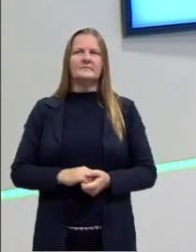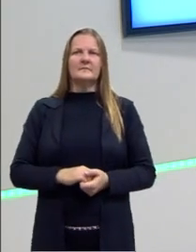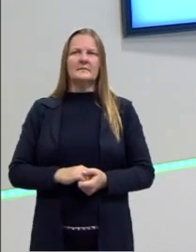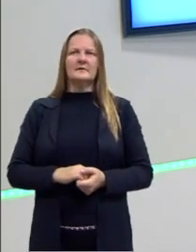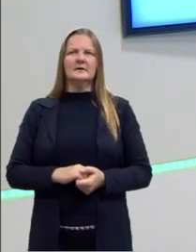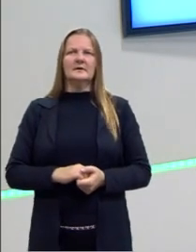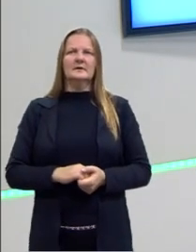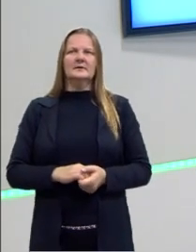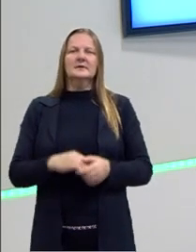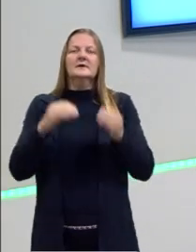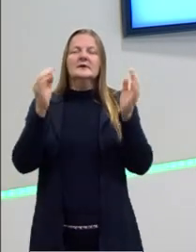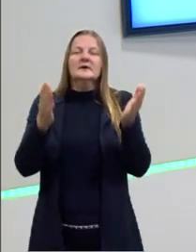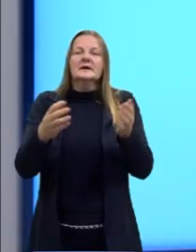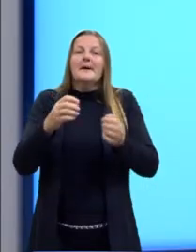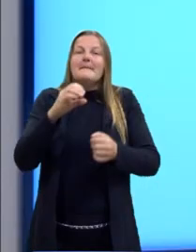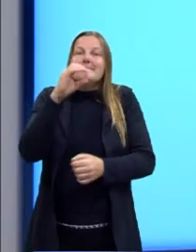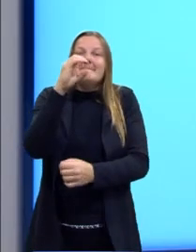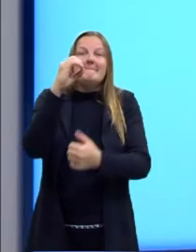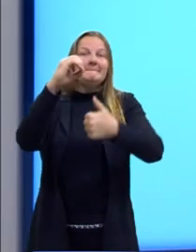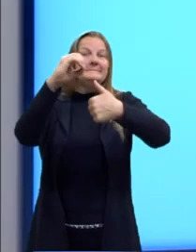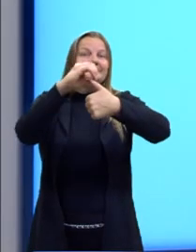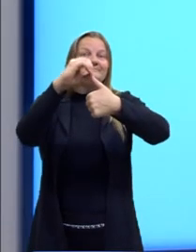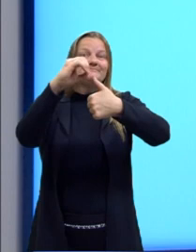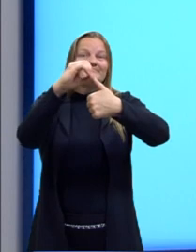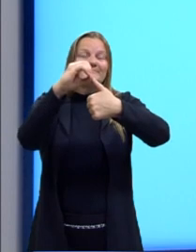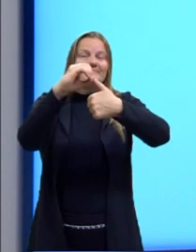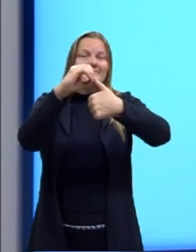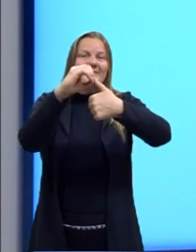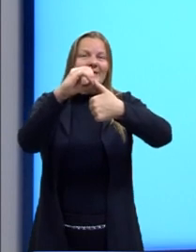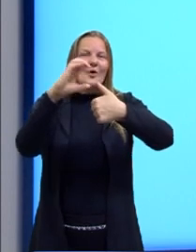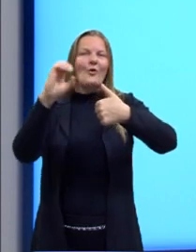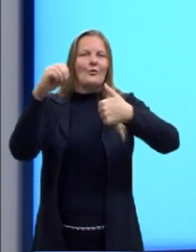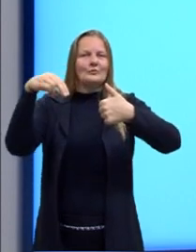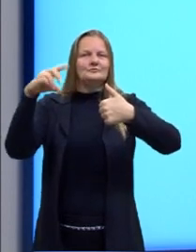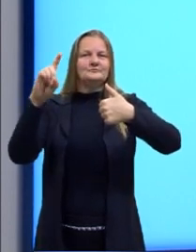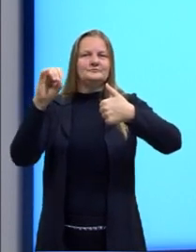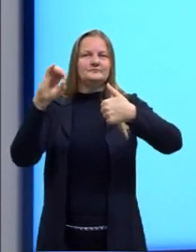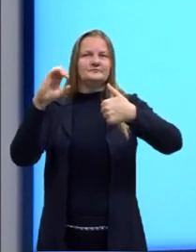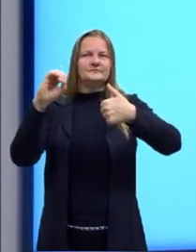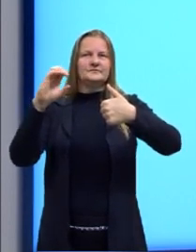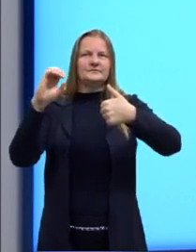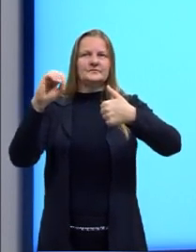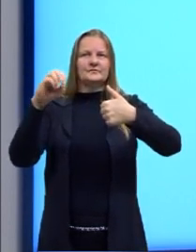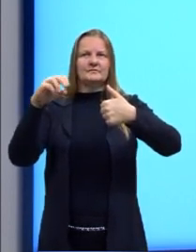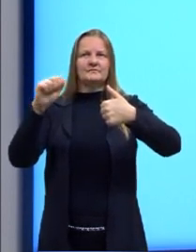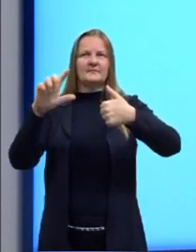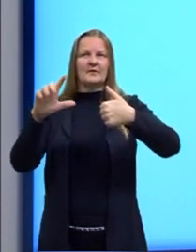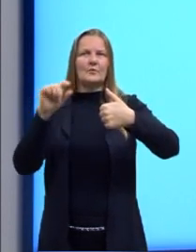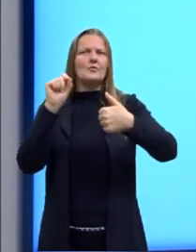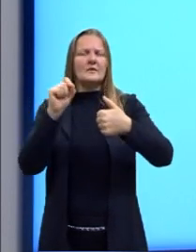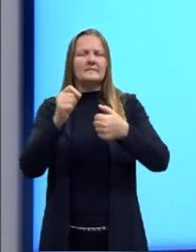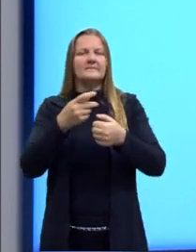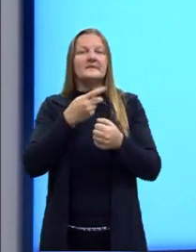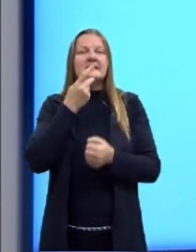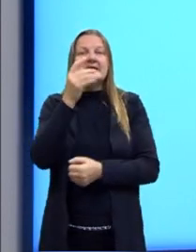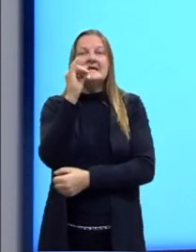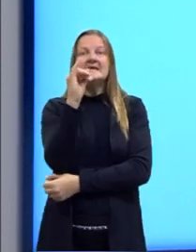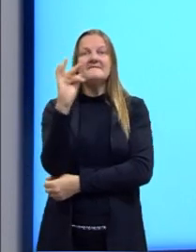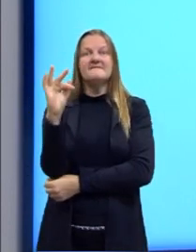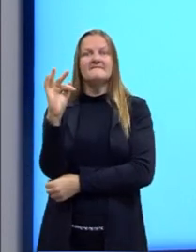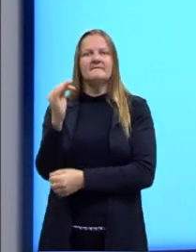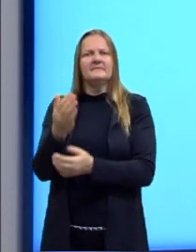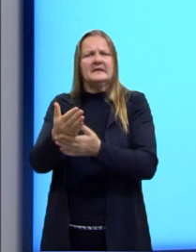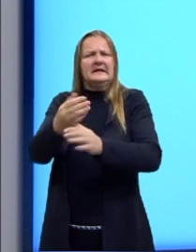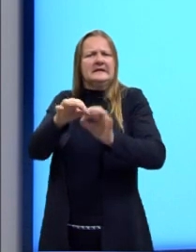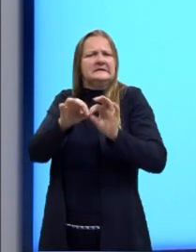Vamos falar, então, da zero condicional. O que que é a zero condicional? Como eu disse antes, quanto mais